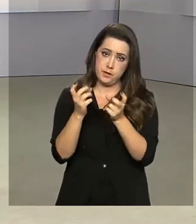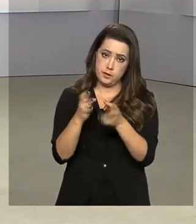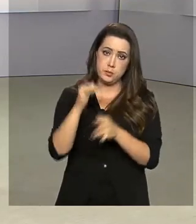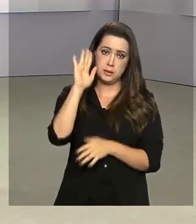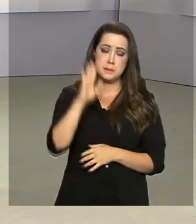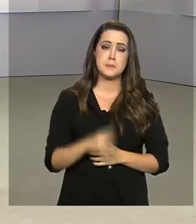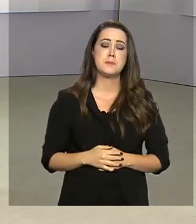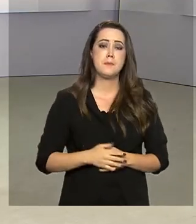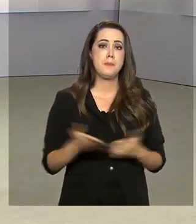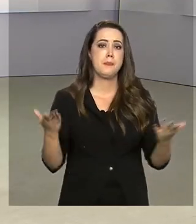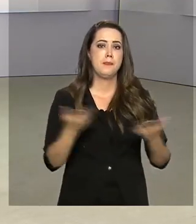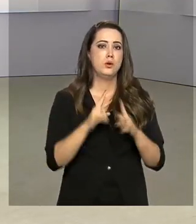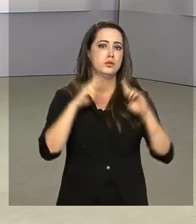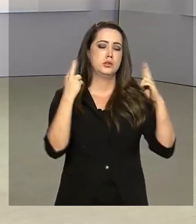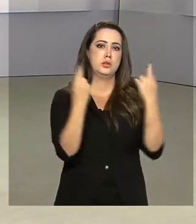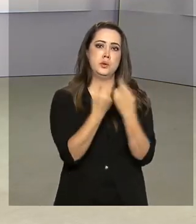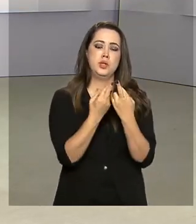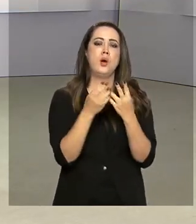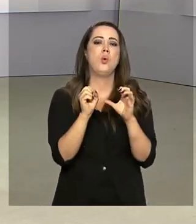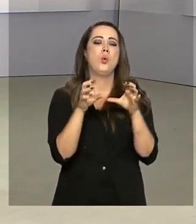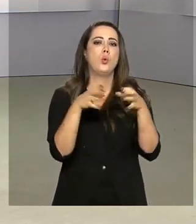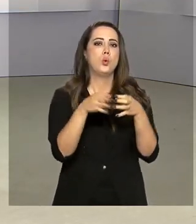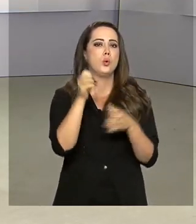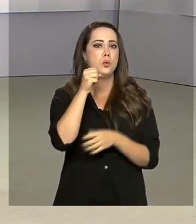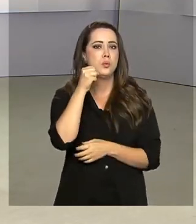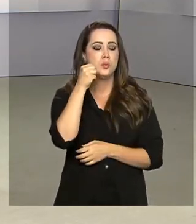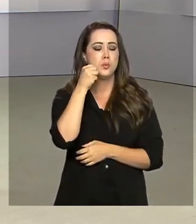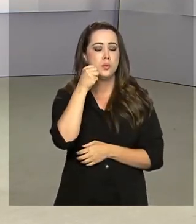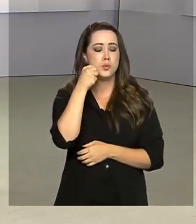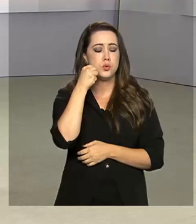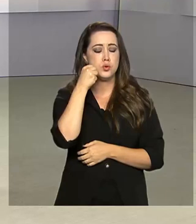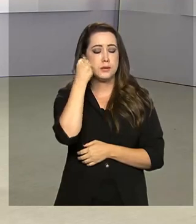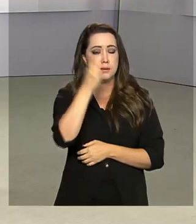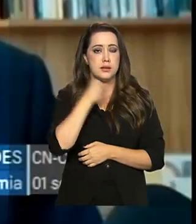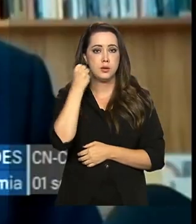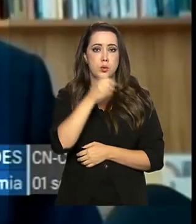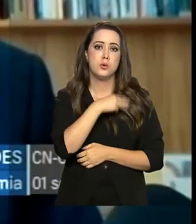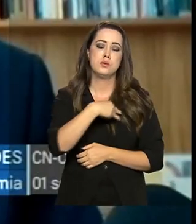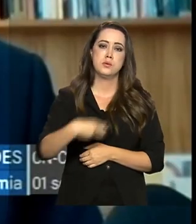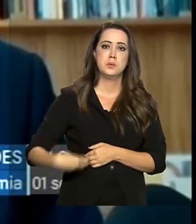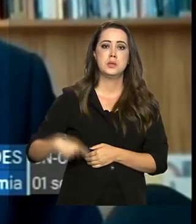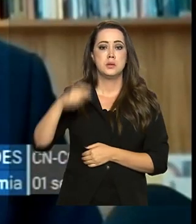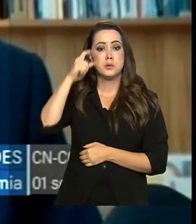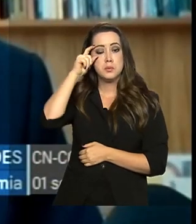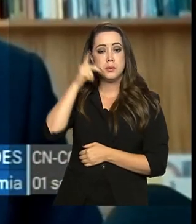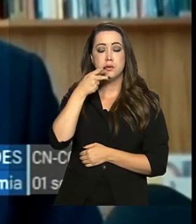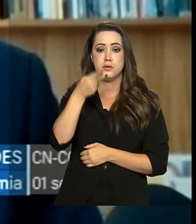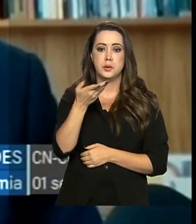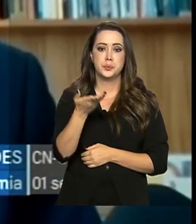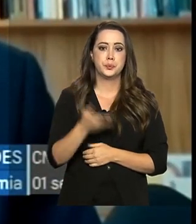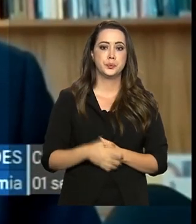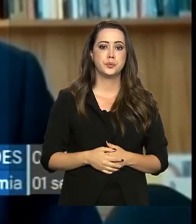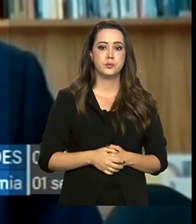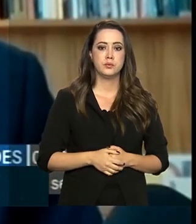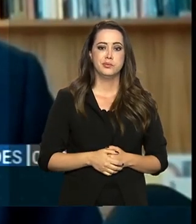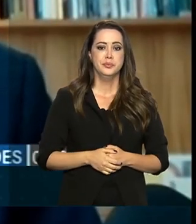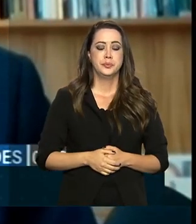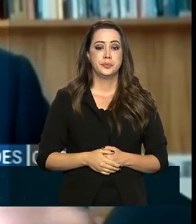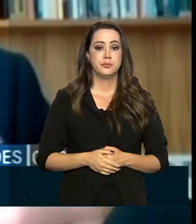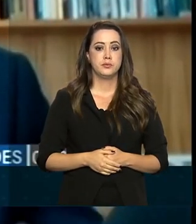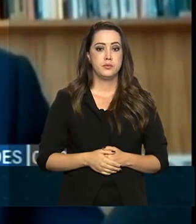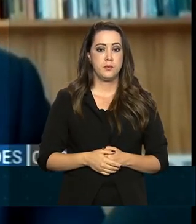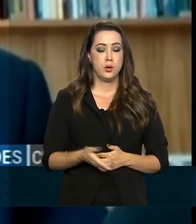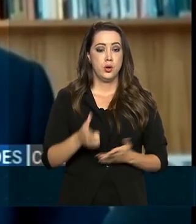senadores hoje, o ministro da Economia, Paulo Guedes, comentou esse resultado. Hoje saiu, por exemplo, um dado